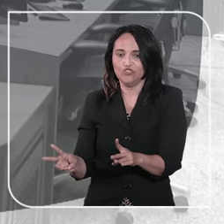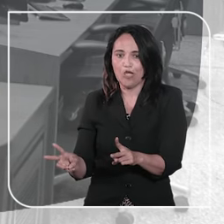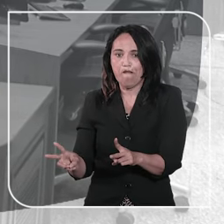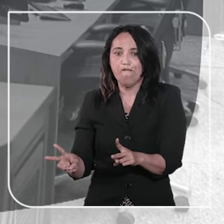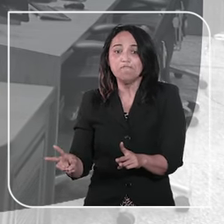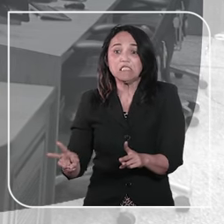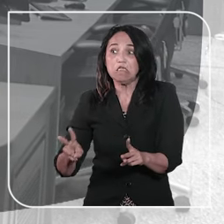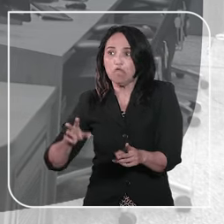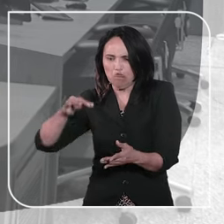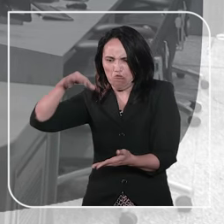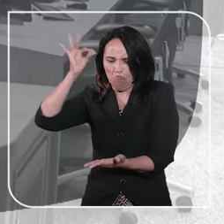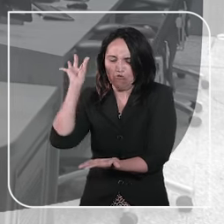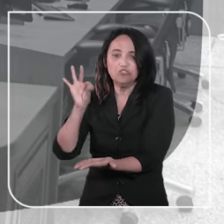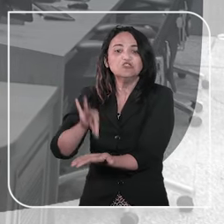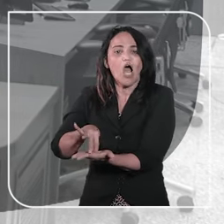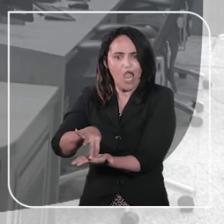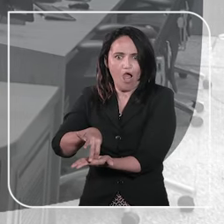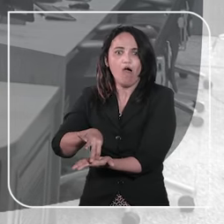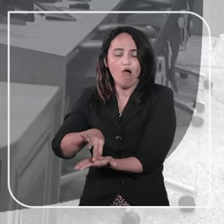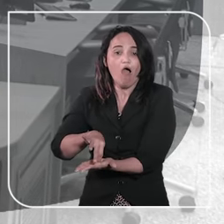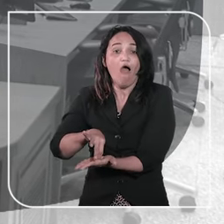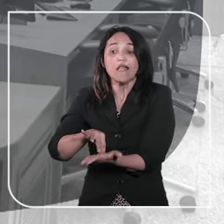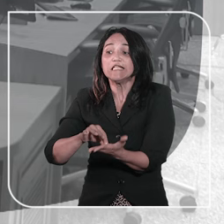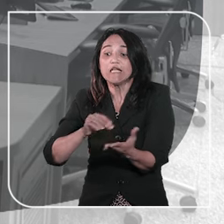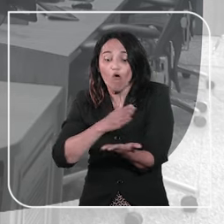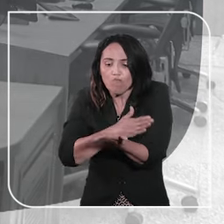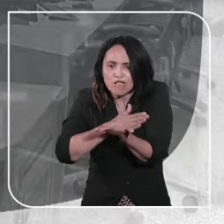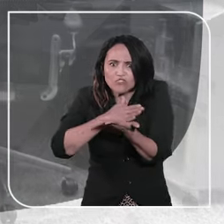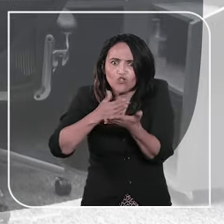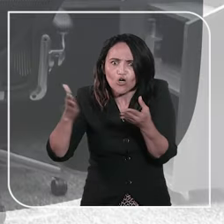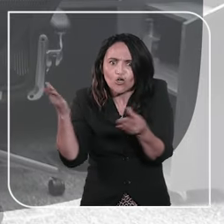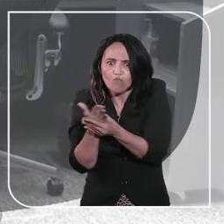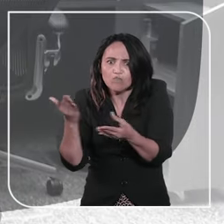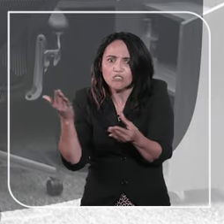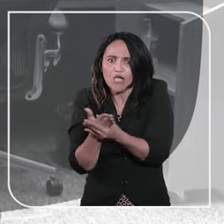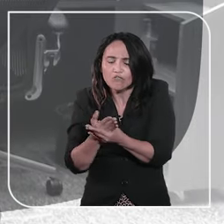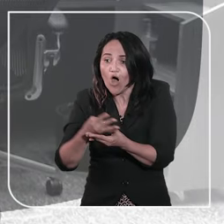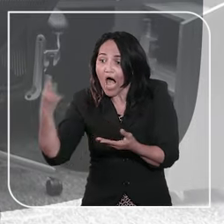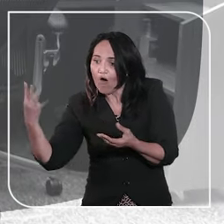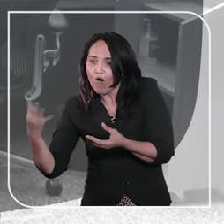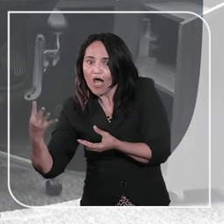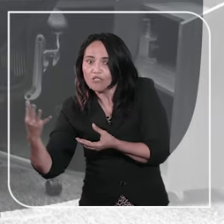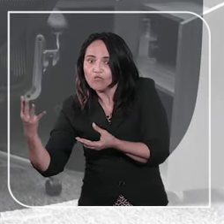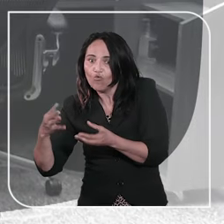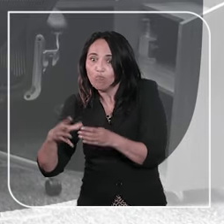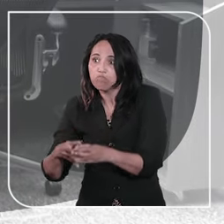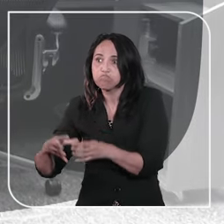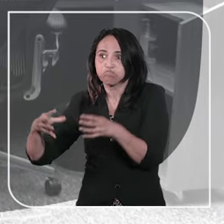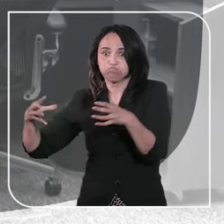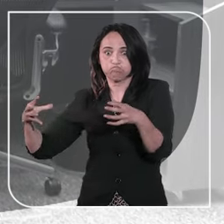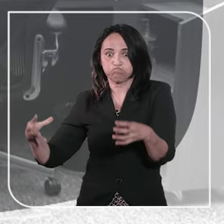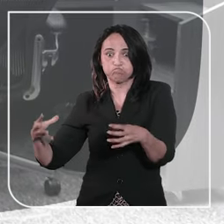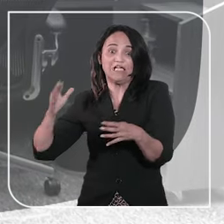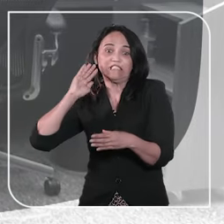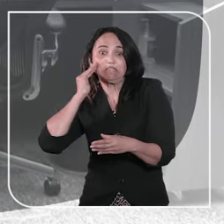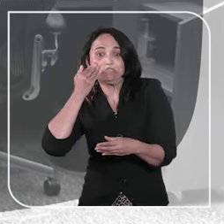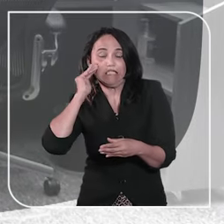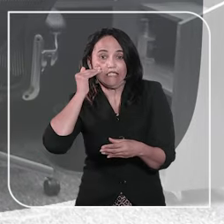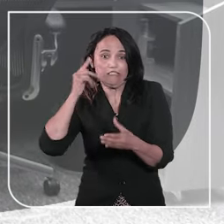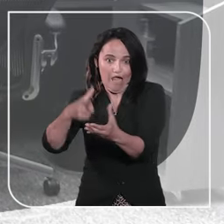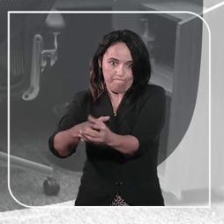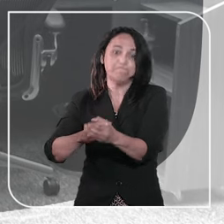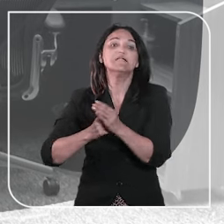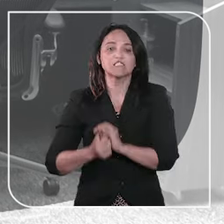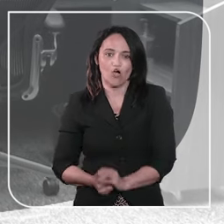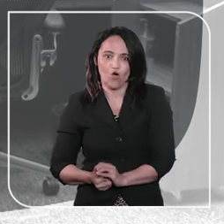indireito real da adquisição derivado da alienação fiduciária, a quarta turma, por maioria, entende ser possível a penhora,